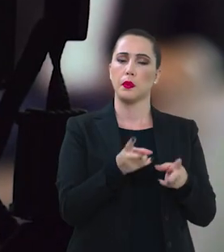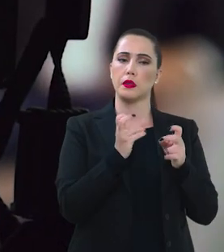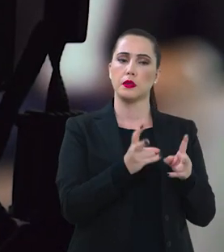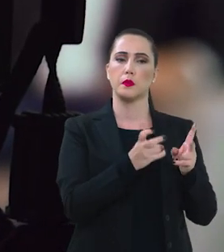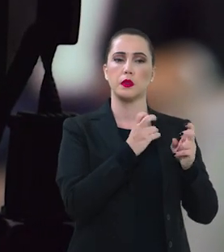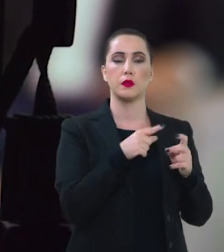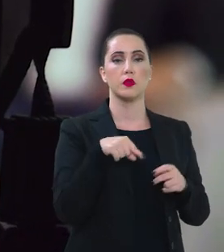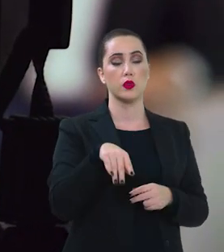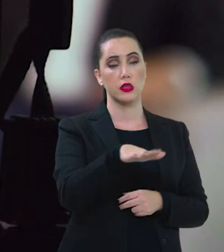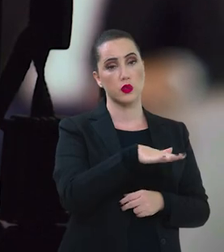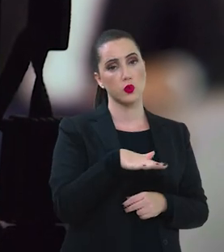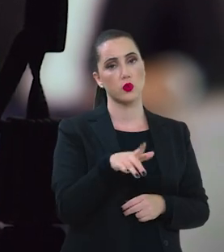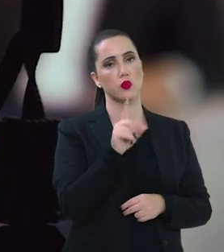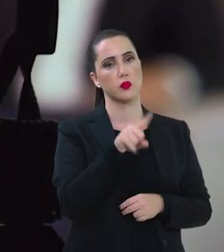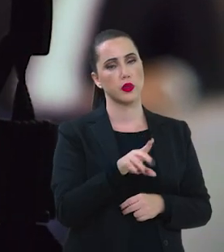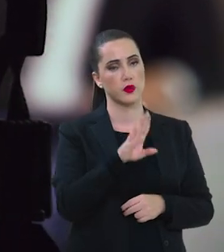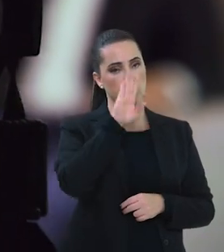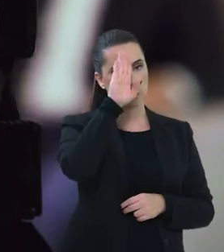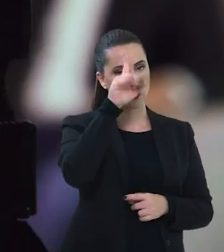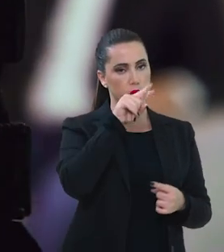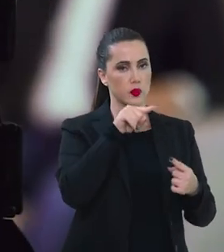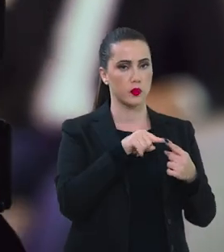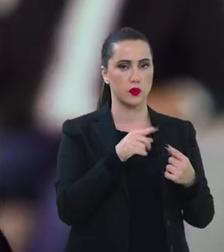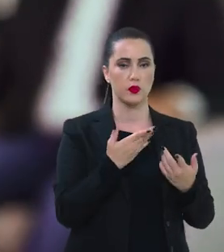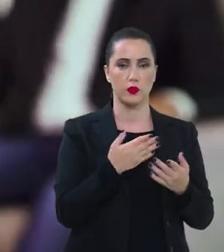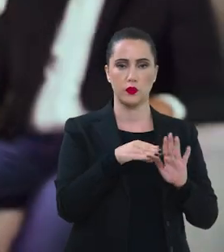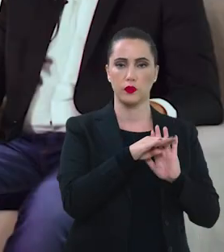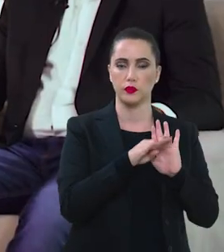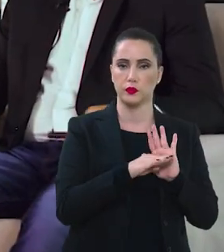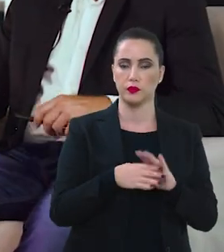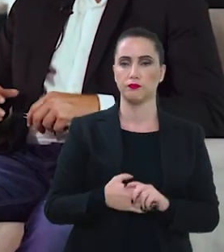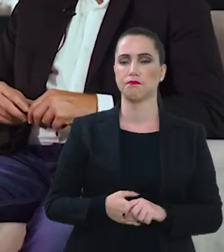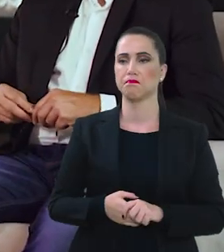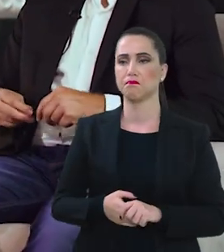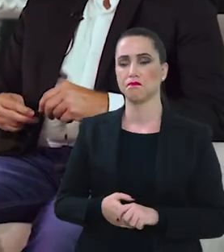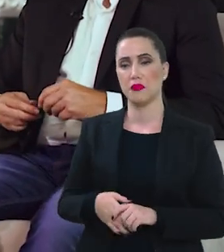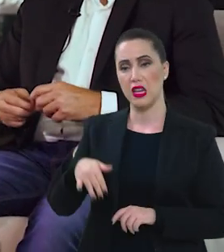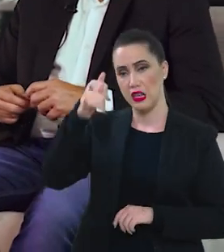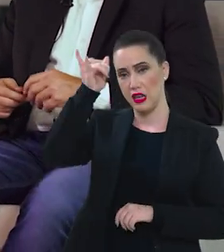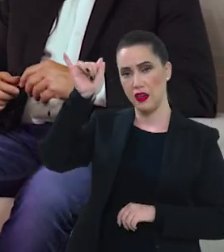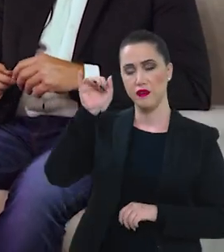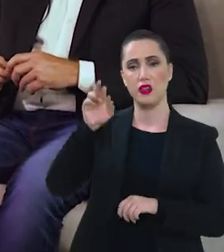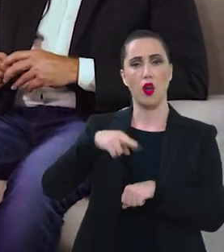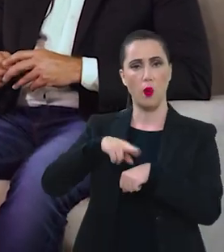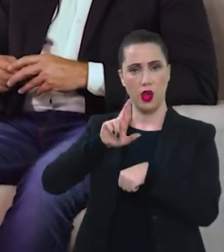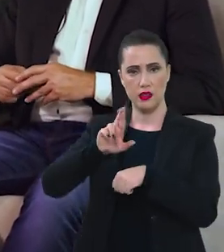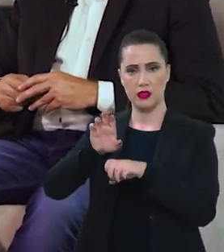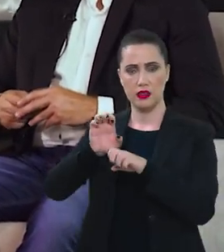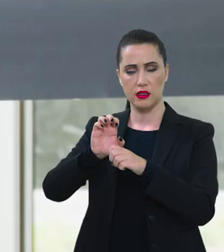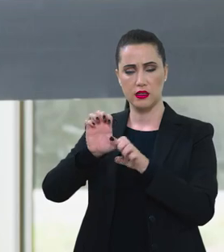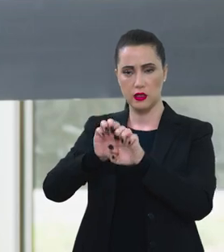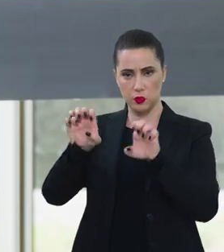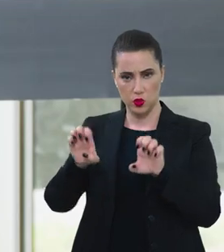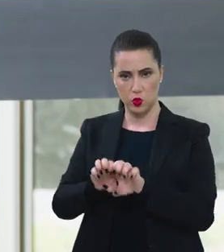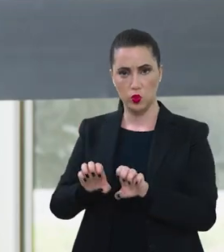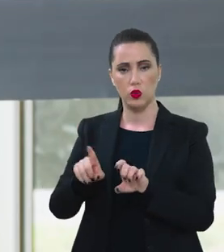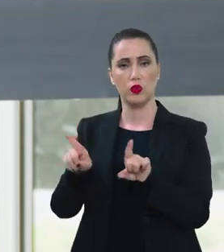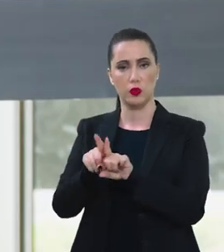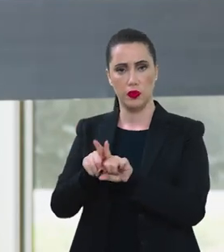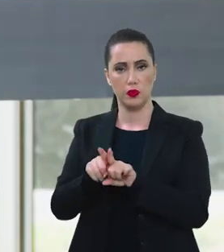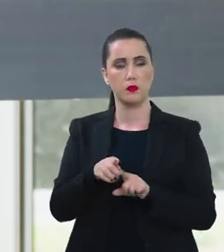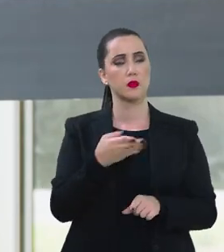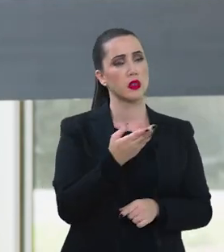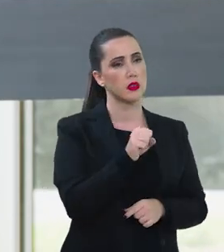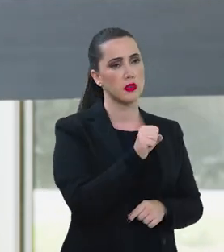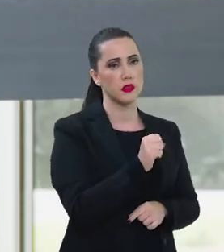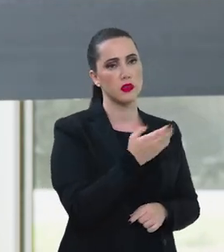sensibilização desses agentes é uma das prioridades do programa. E o combate ao racismo estrutural também? Com certeza. Não dá